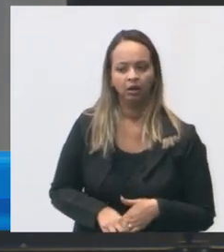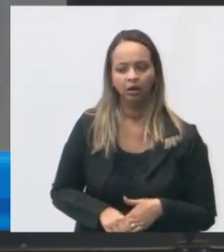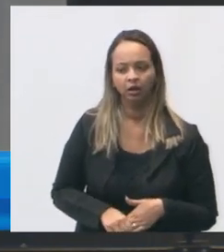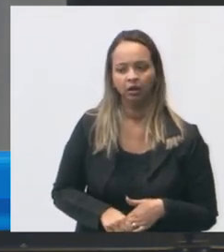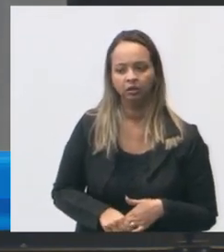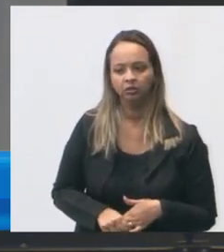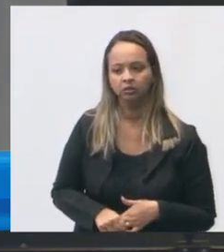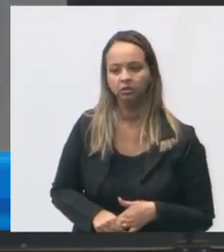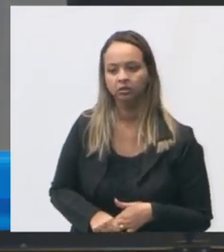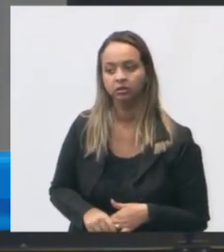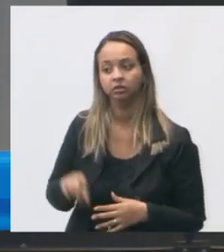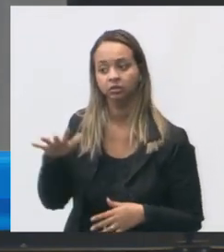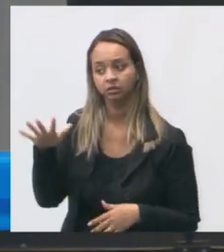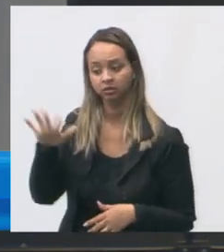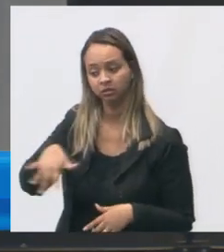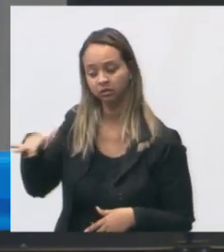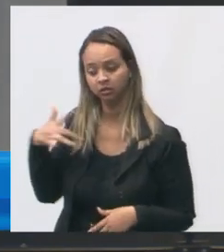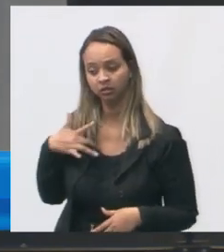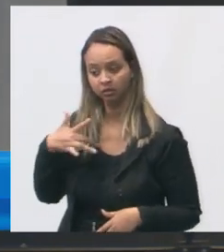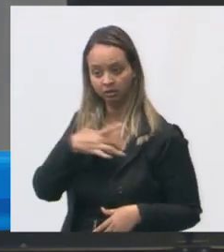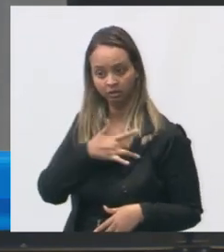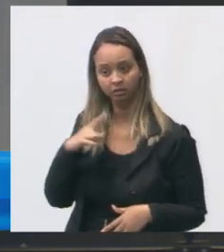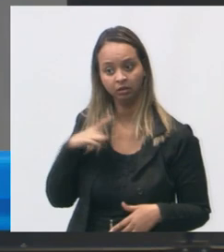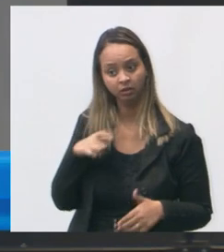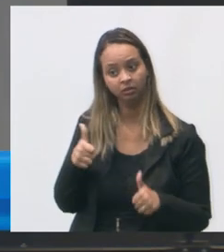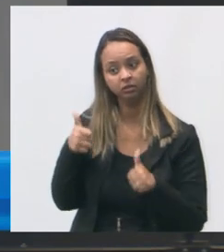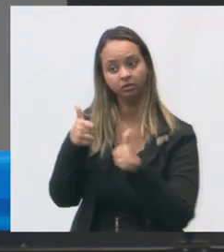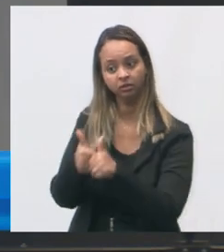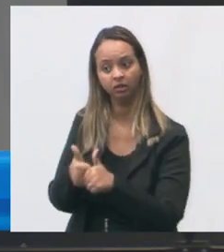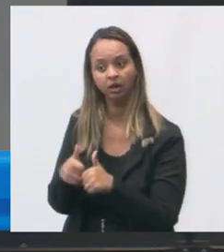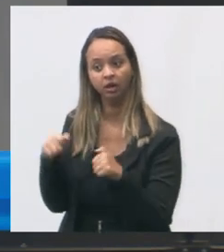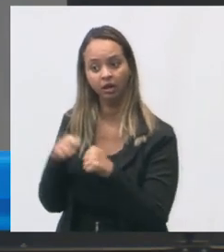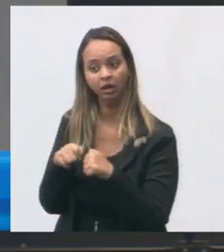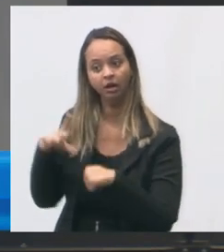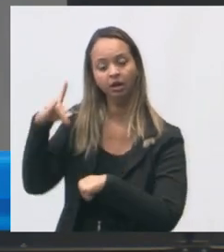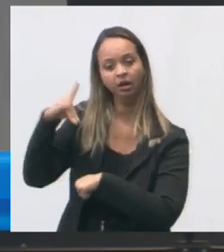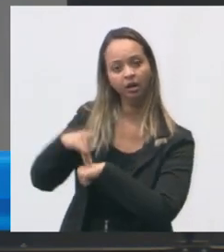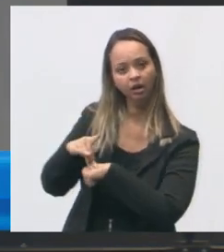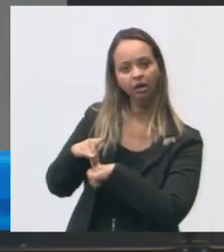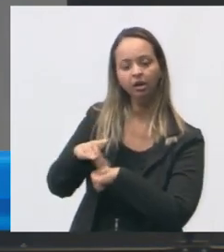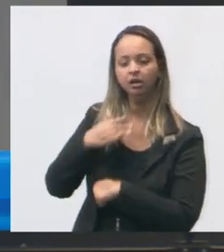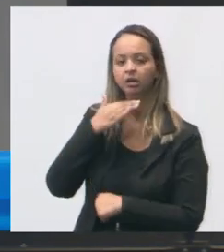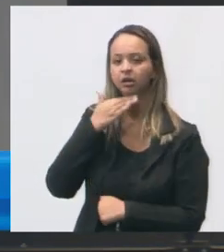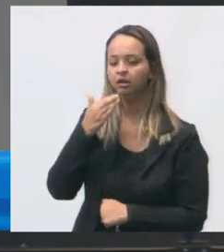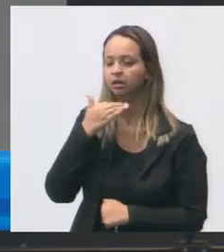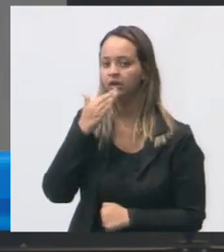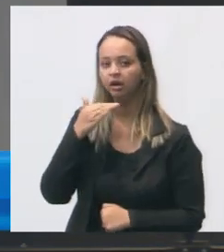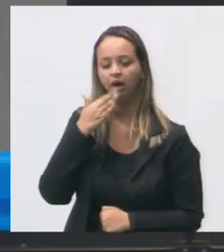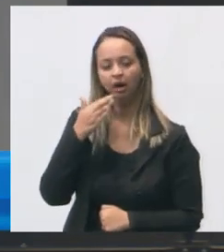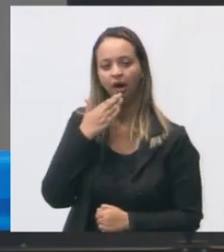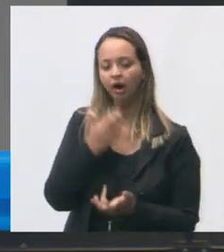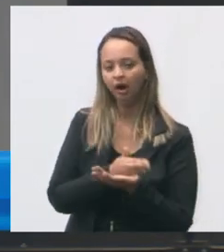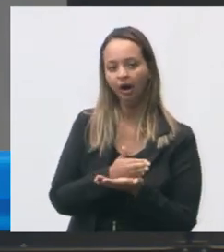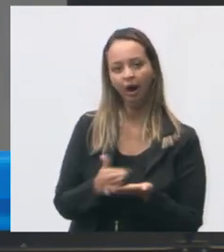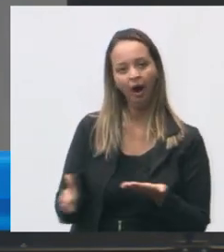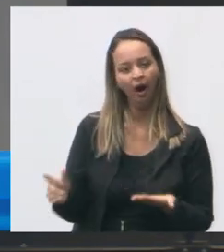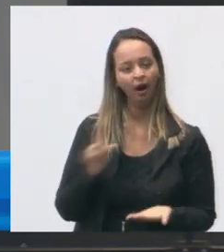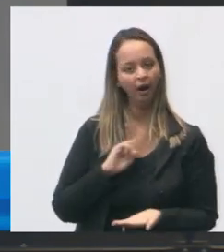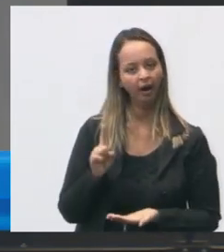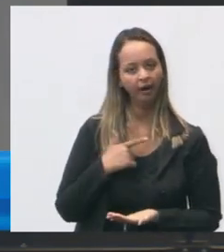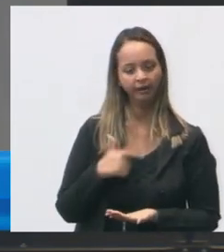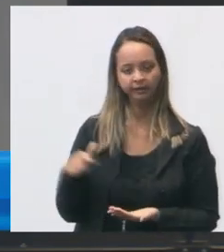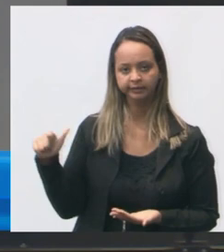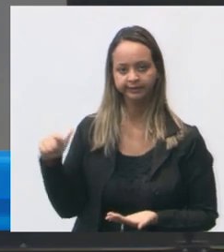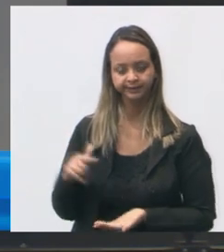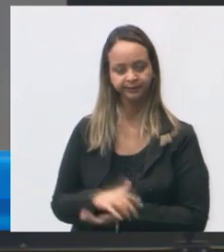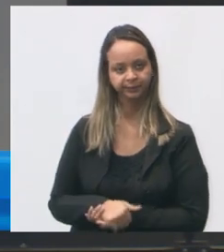a unidade de saúde recebeu cabeamento para instalação do wi-fi mas ainda não tem os roteadores para o wi